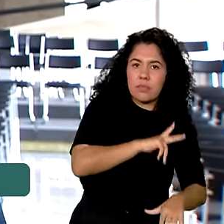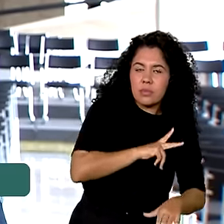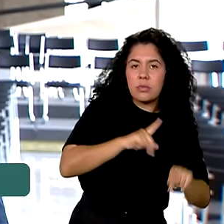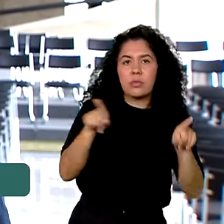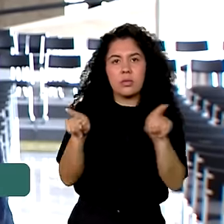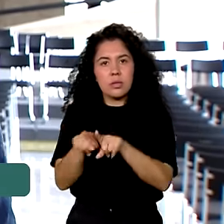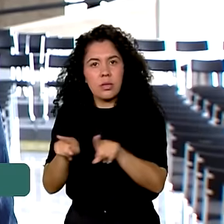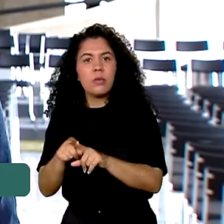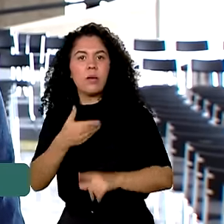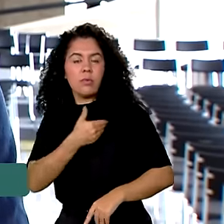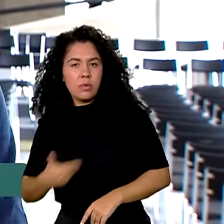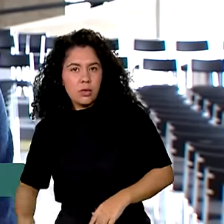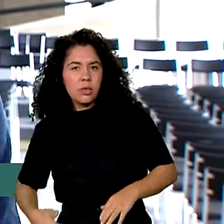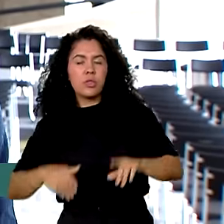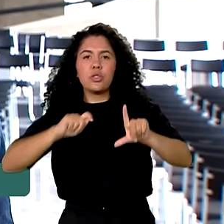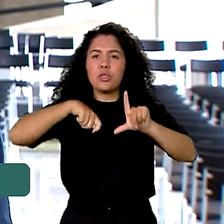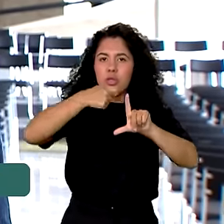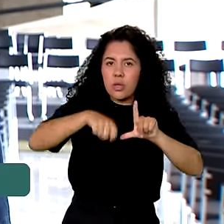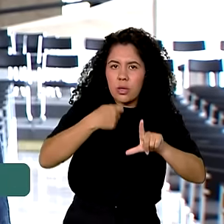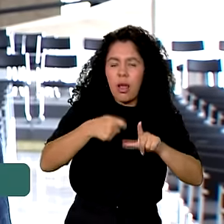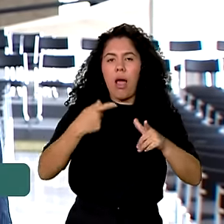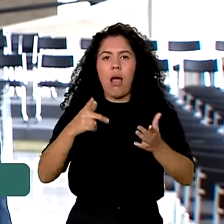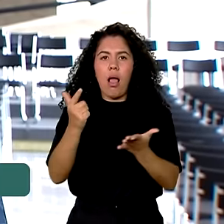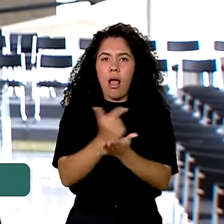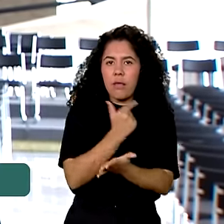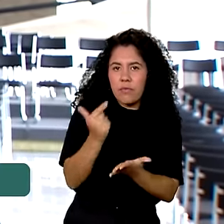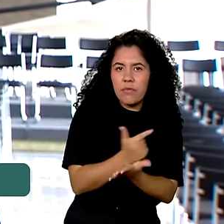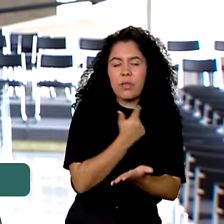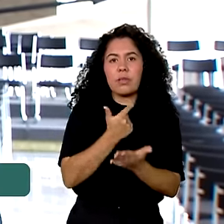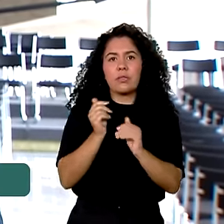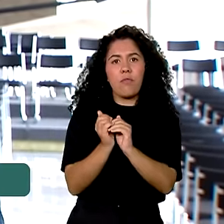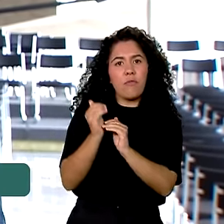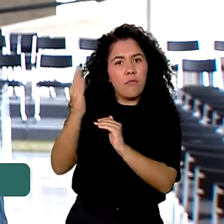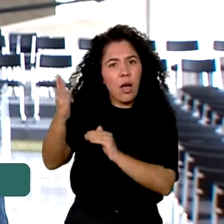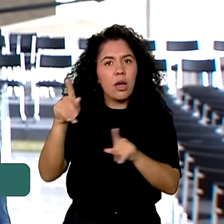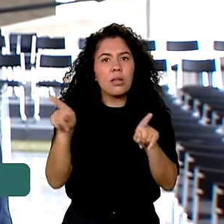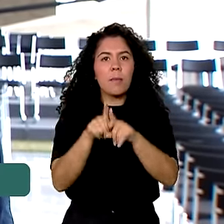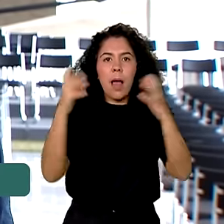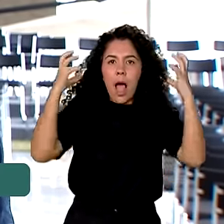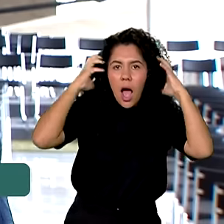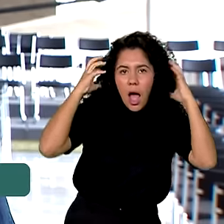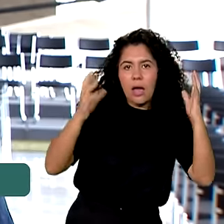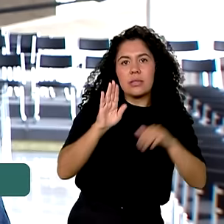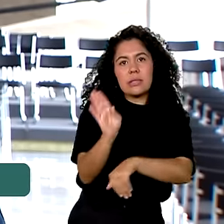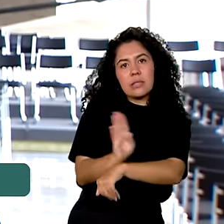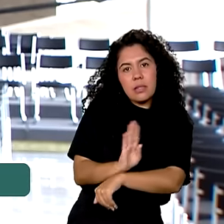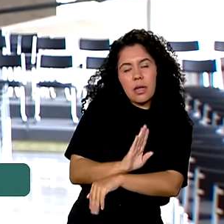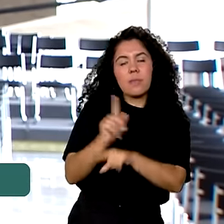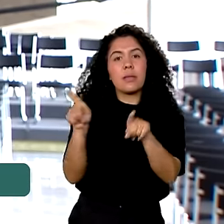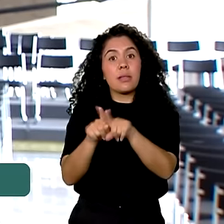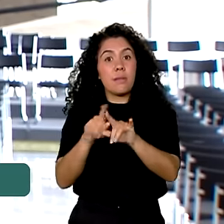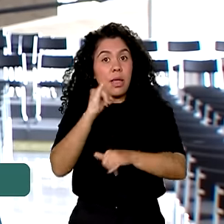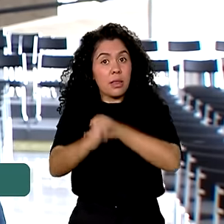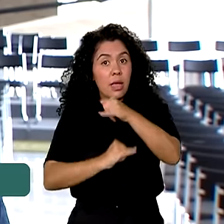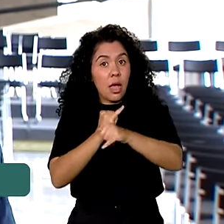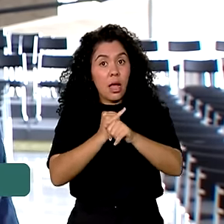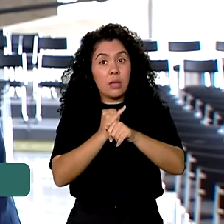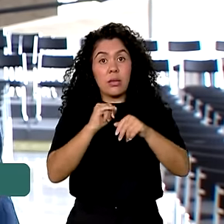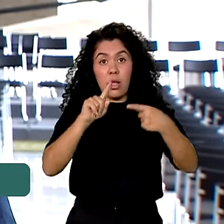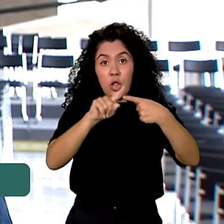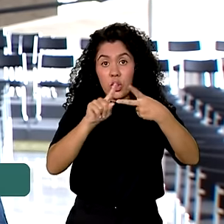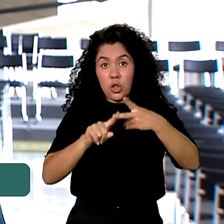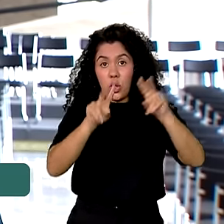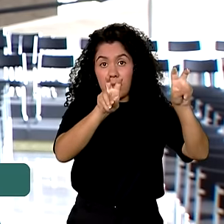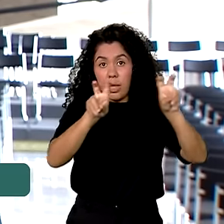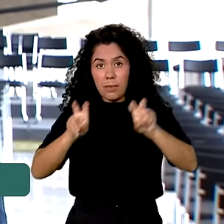jornais, revistas, mídia exterior, rádios, cinemas e internet. Dois temas já foram publicados,